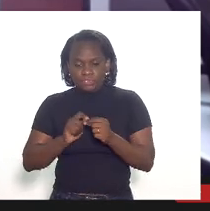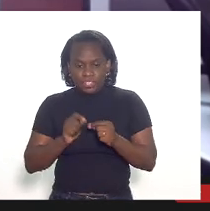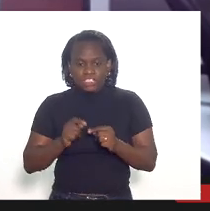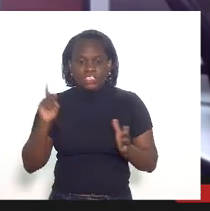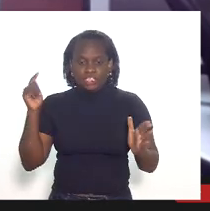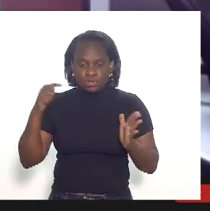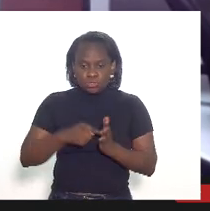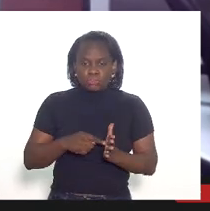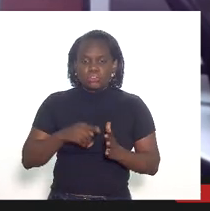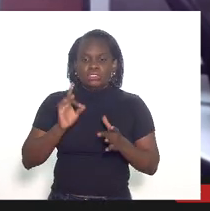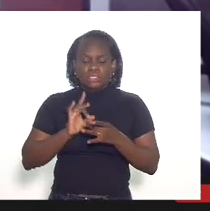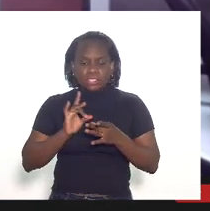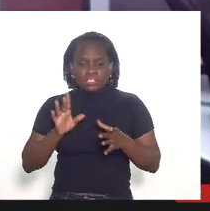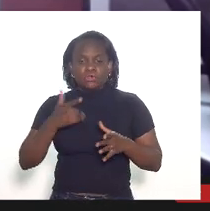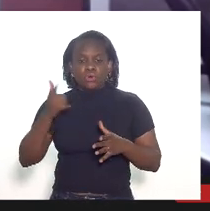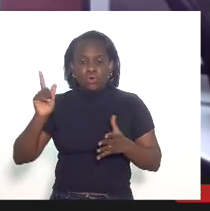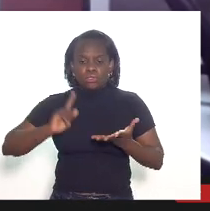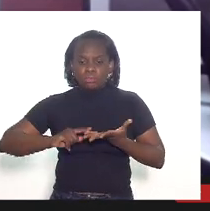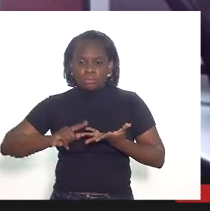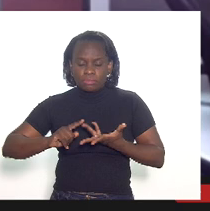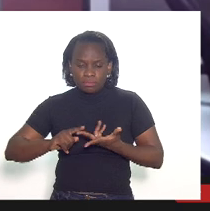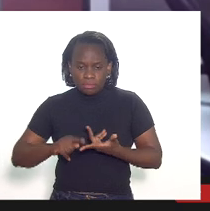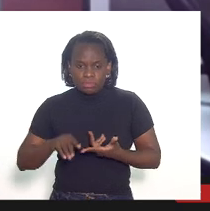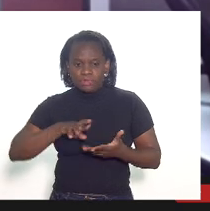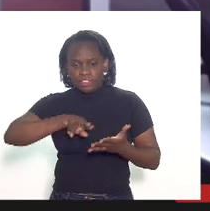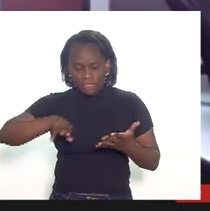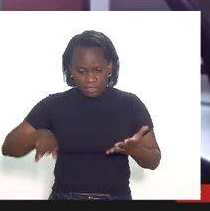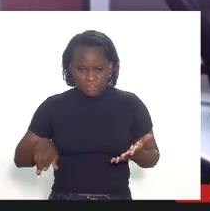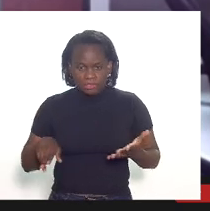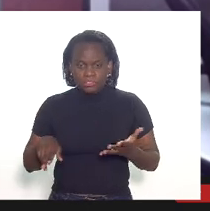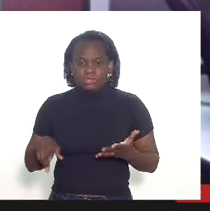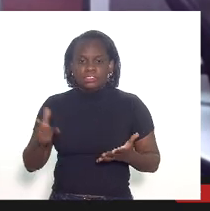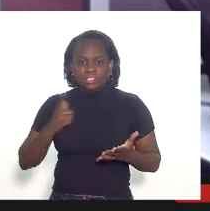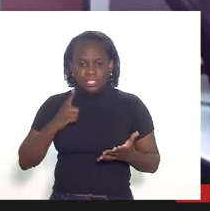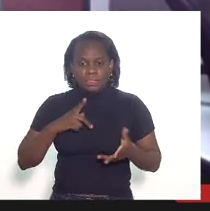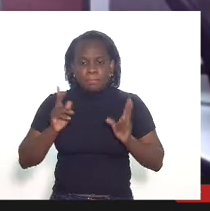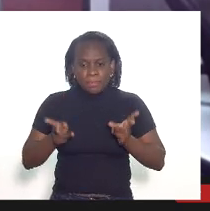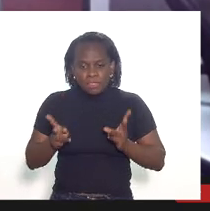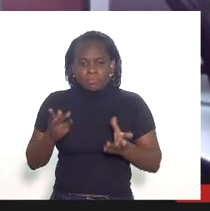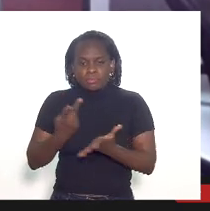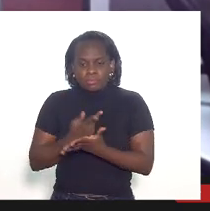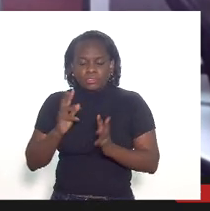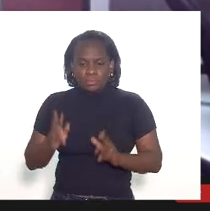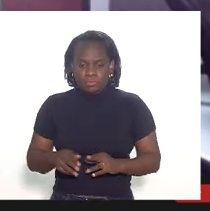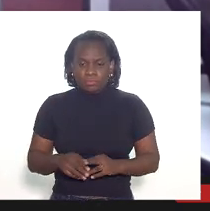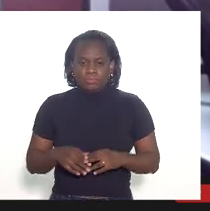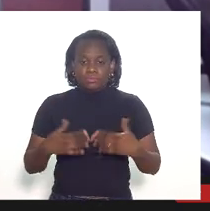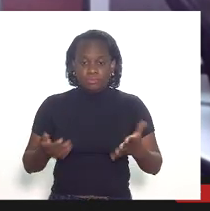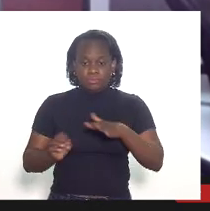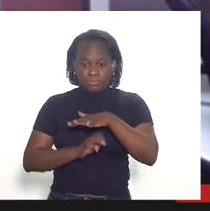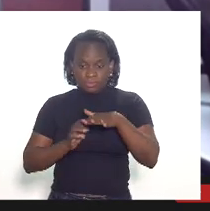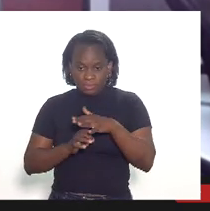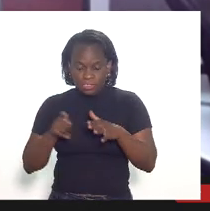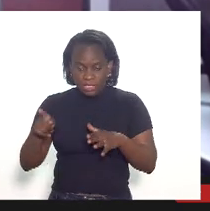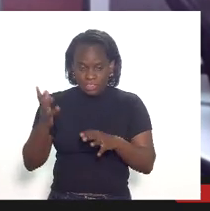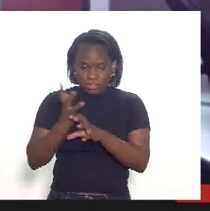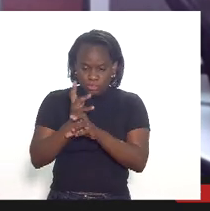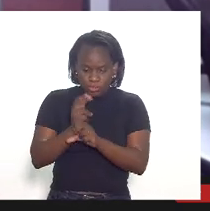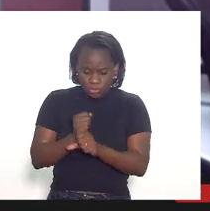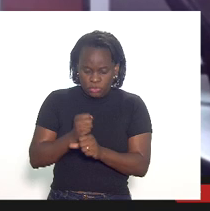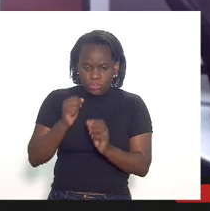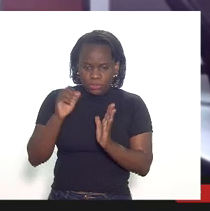denúncia espontânea de outros bens de outros bens que tinham a mesma situação então se a empresa em sua contabilidade